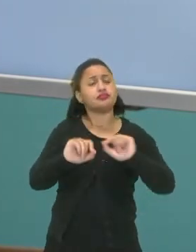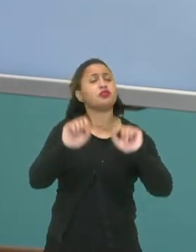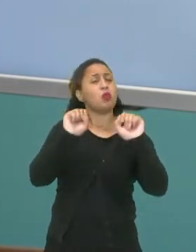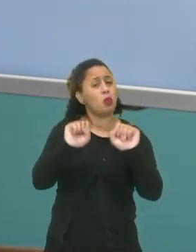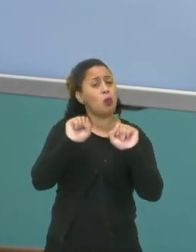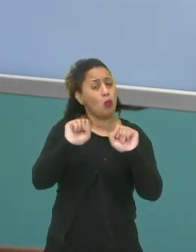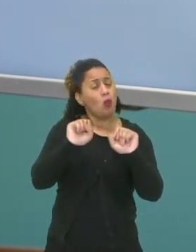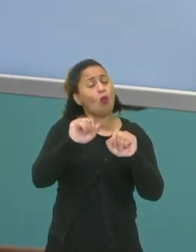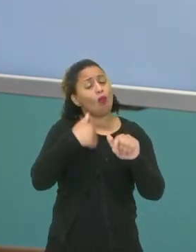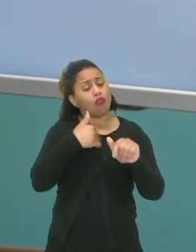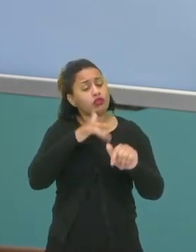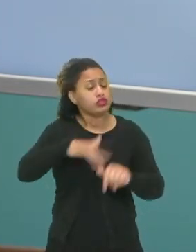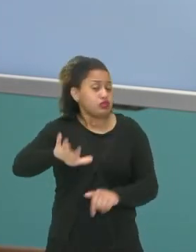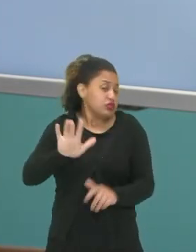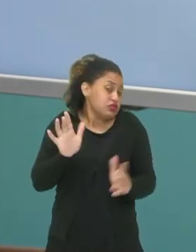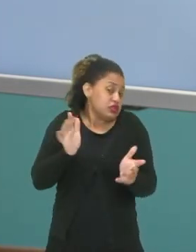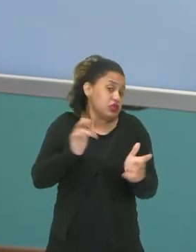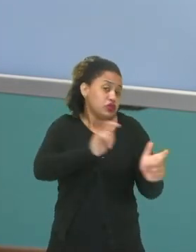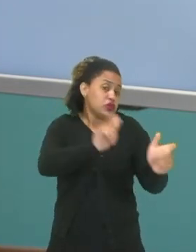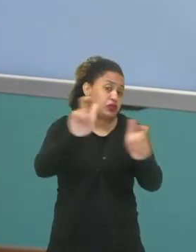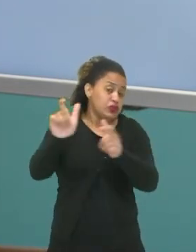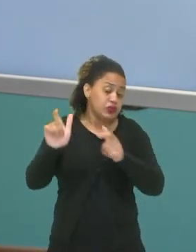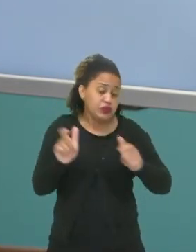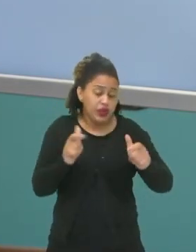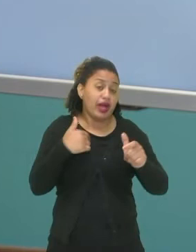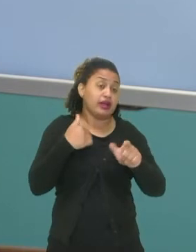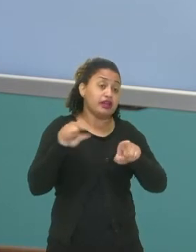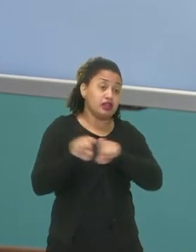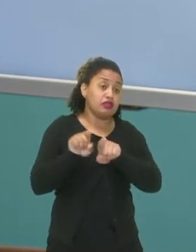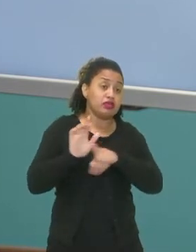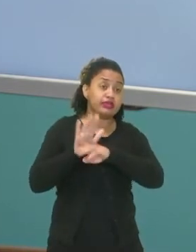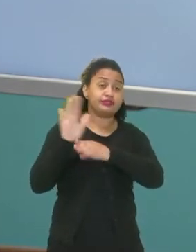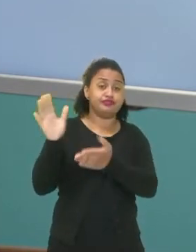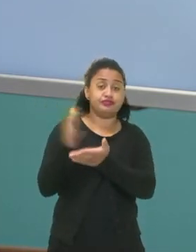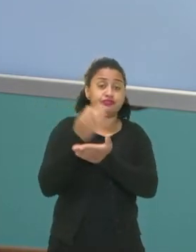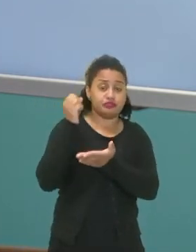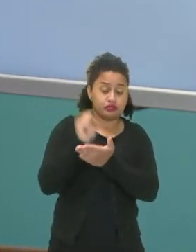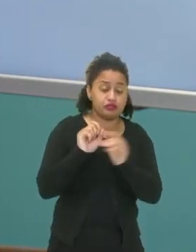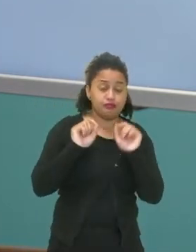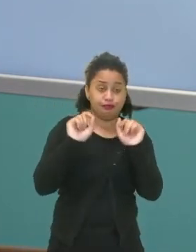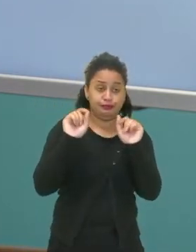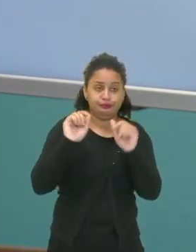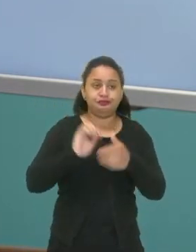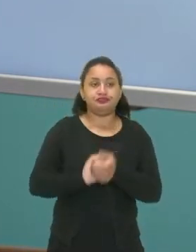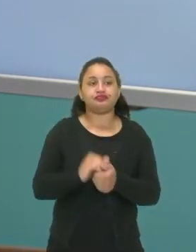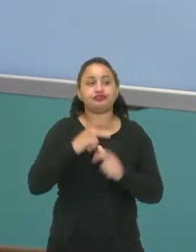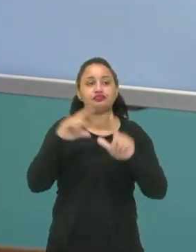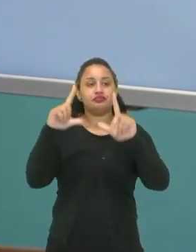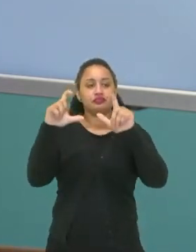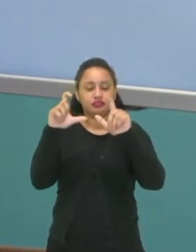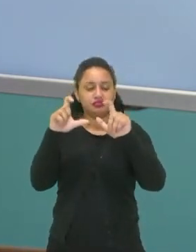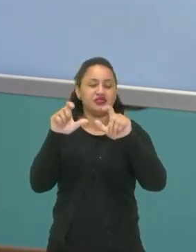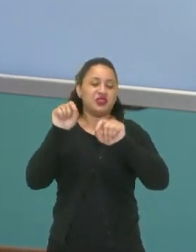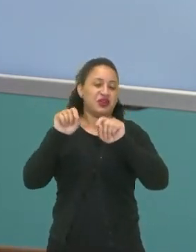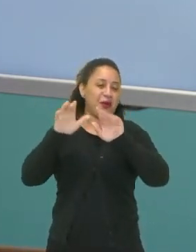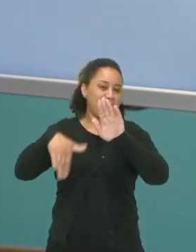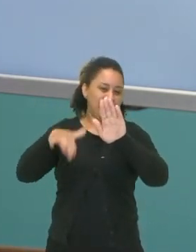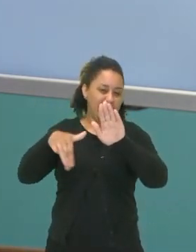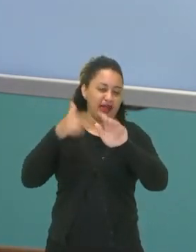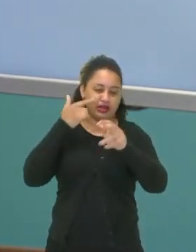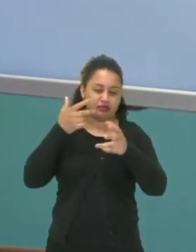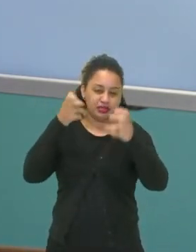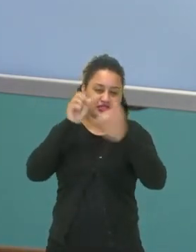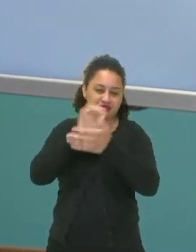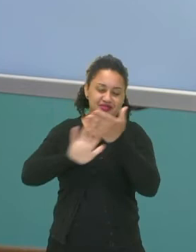uma situação corriqueira de localizações e salvamentos. Eu tenho aqui uma foto, uma localização aqui, uma